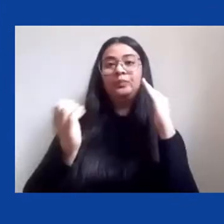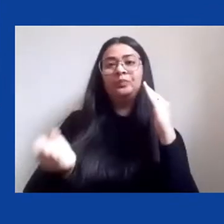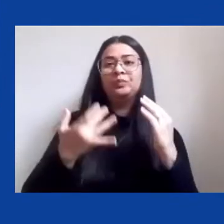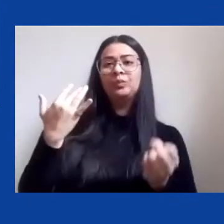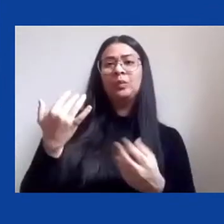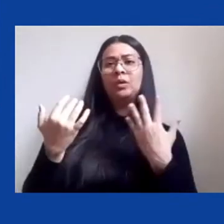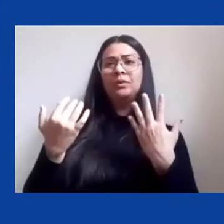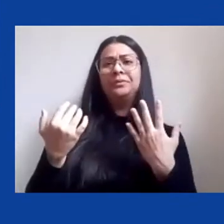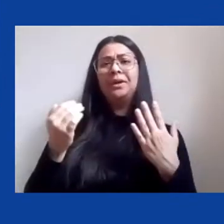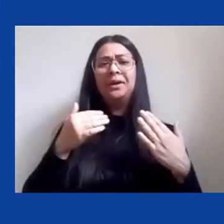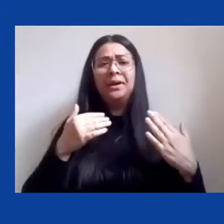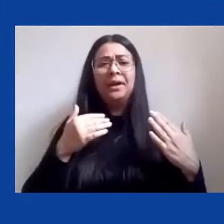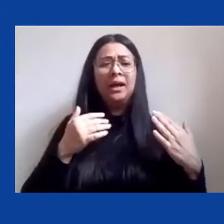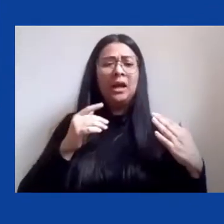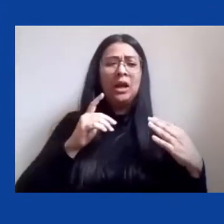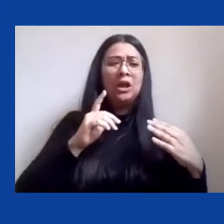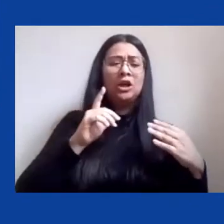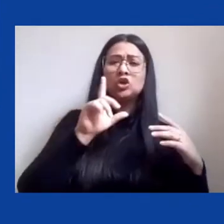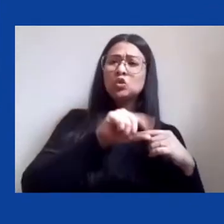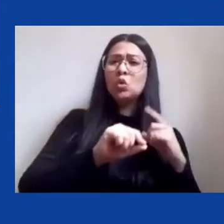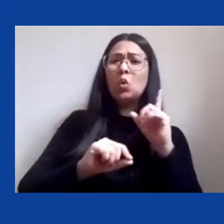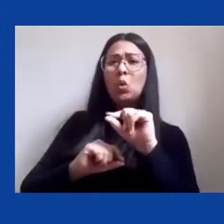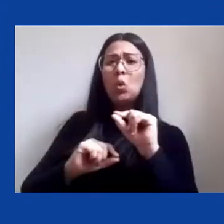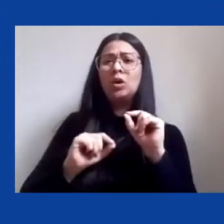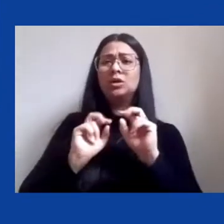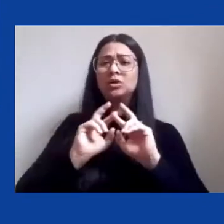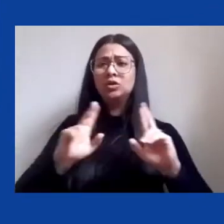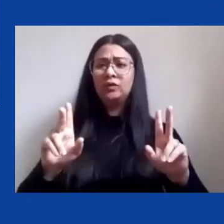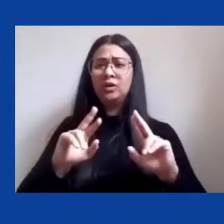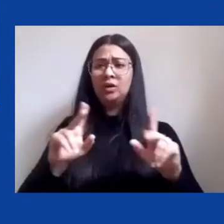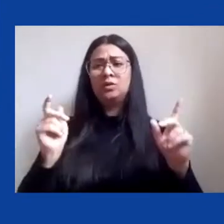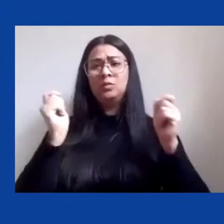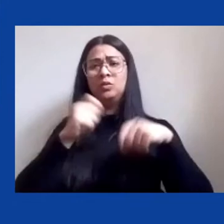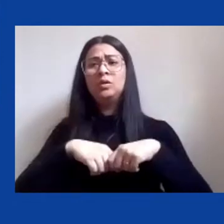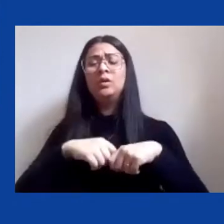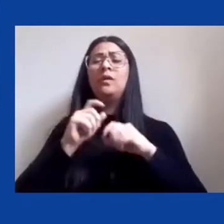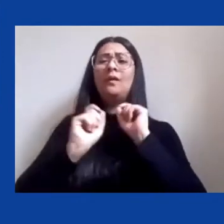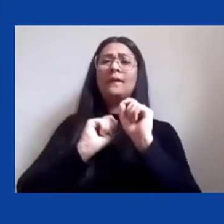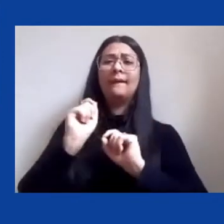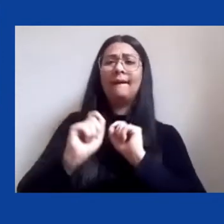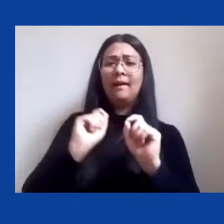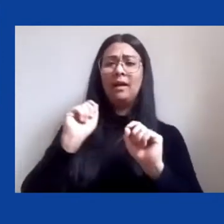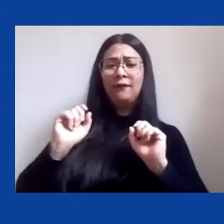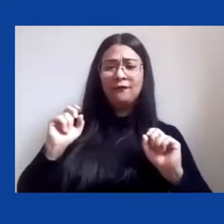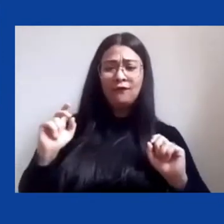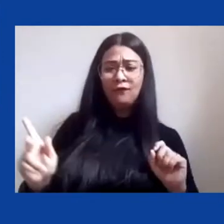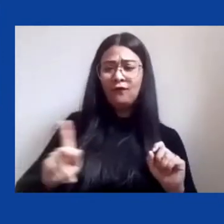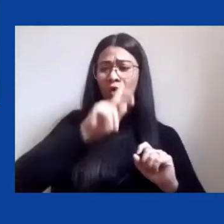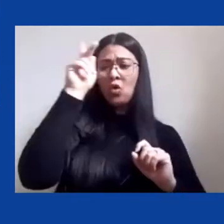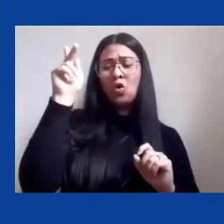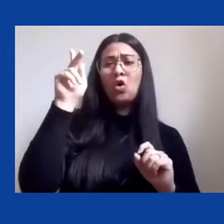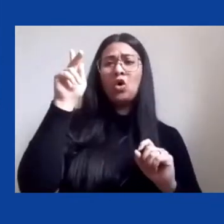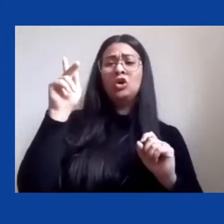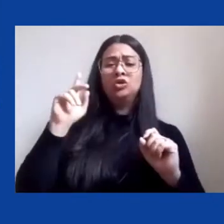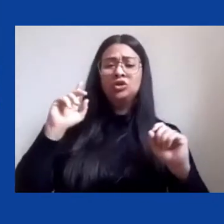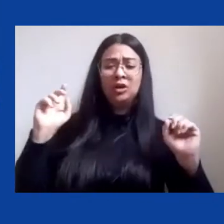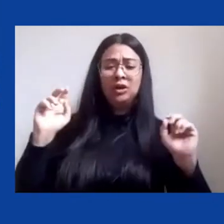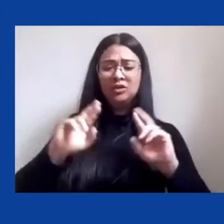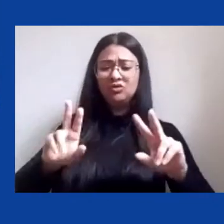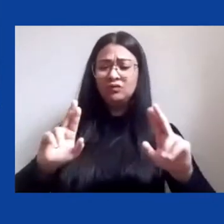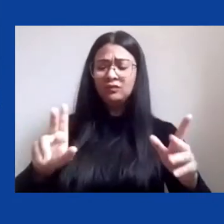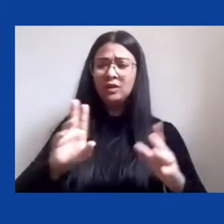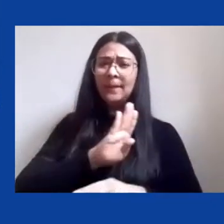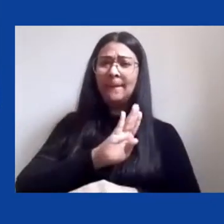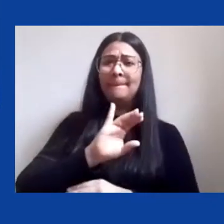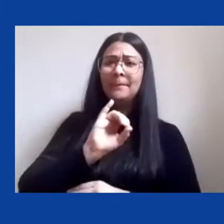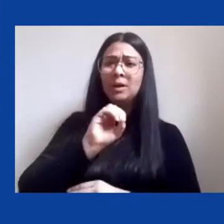internacional, potencializando as virtualidades sócio-naturais singulares dos diferentes biomas no Brasil, com destaque para a Amazônia e para o